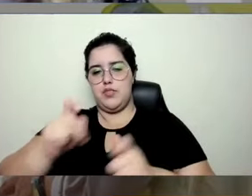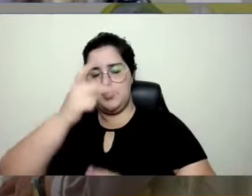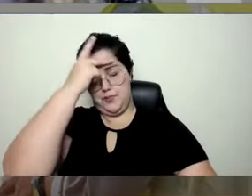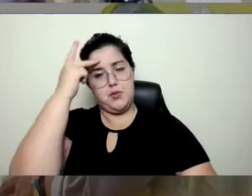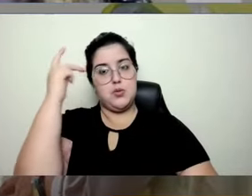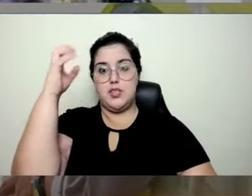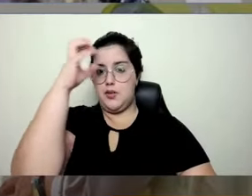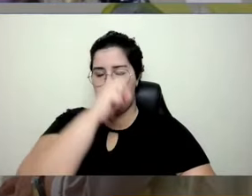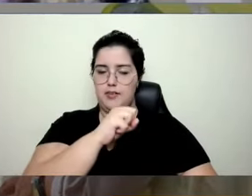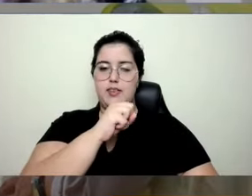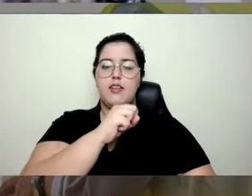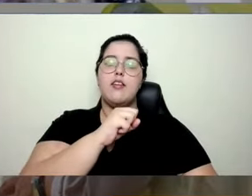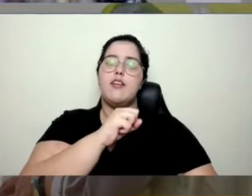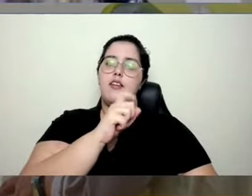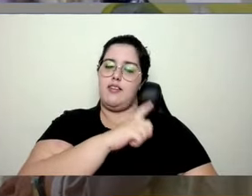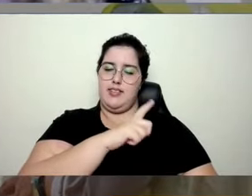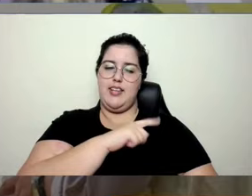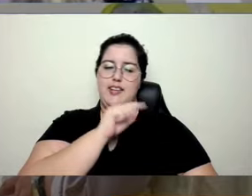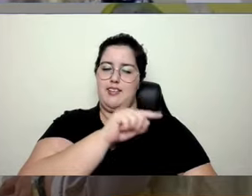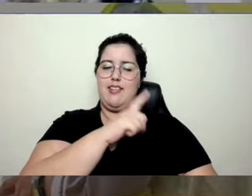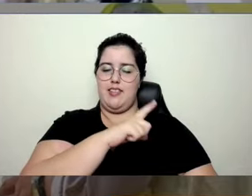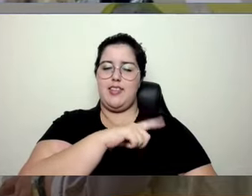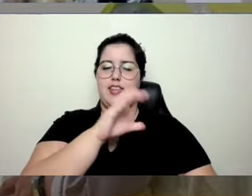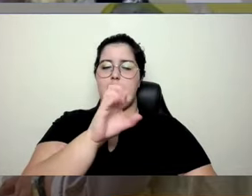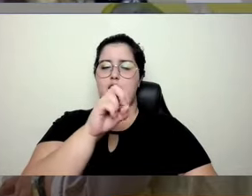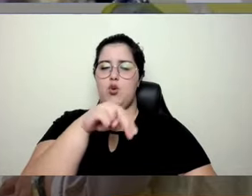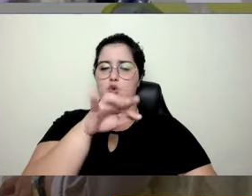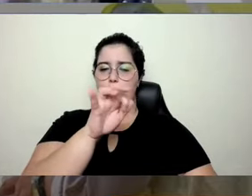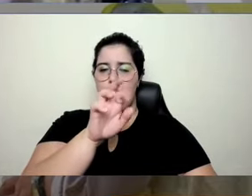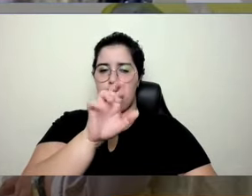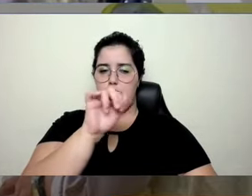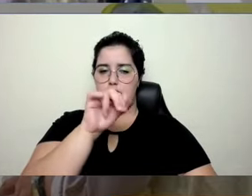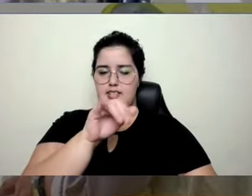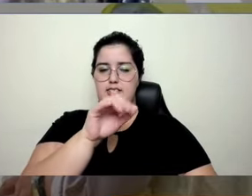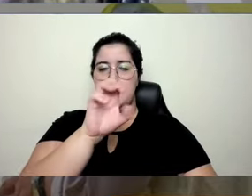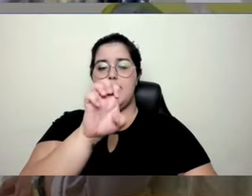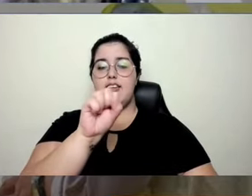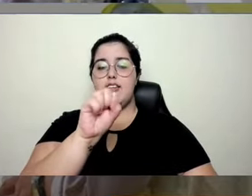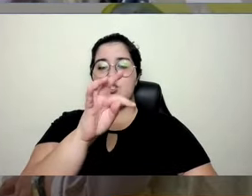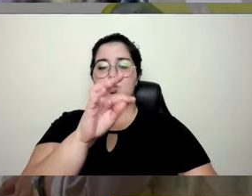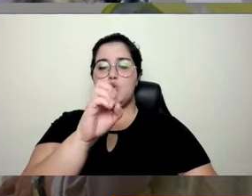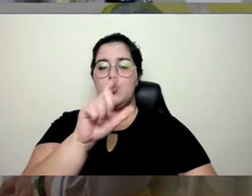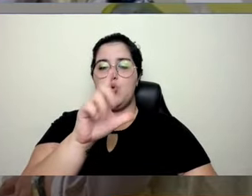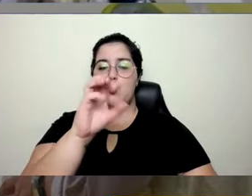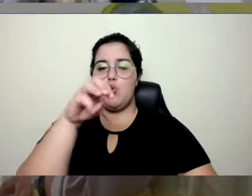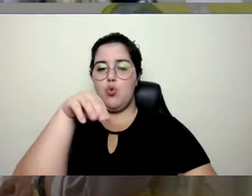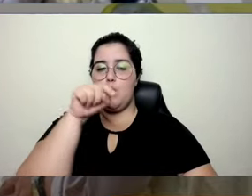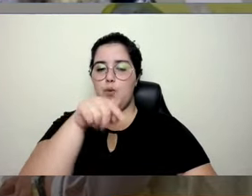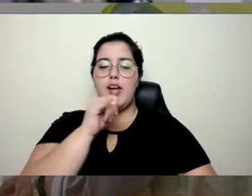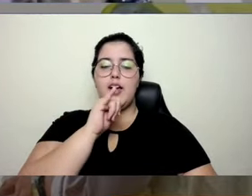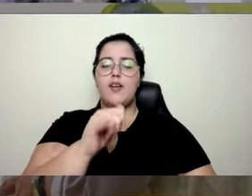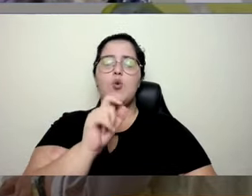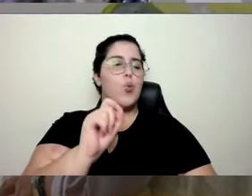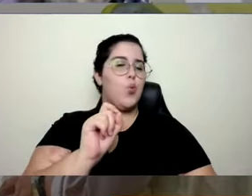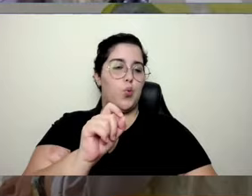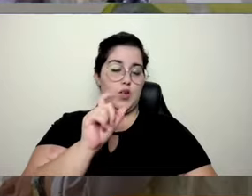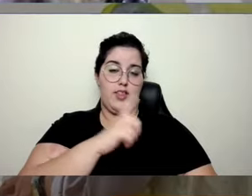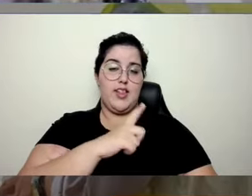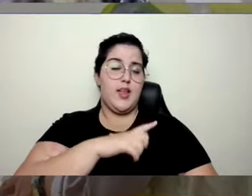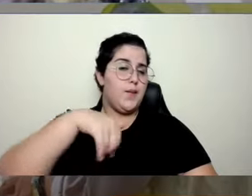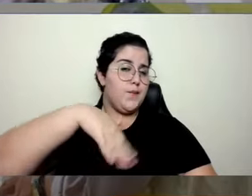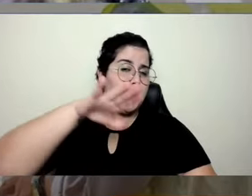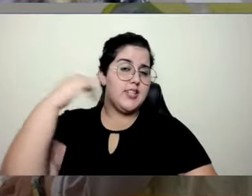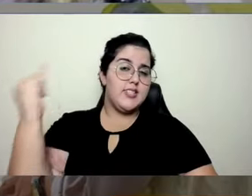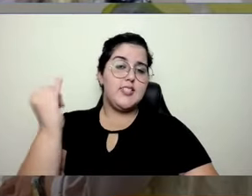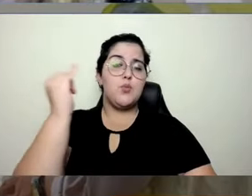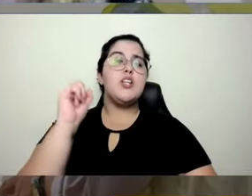a conferência de Estocolmo da ONU de 1972 já dizia, a parte mais importante do mundo